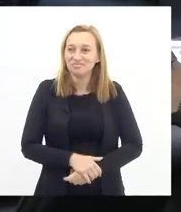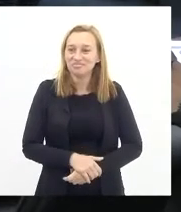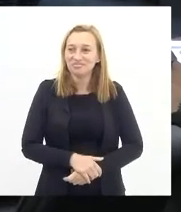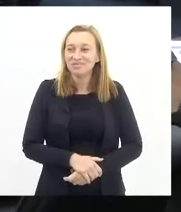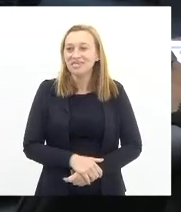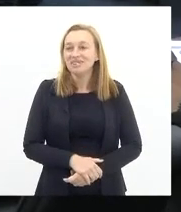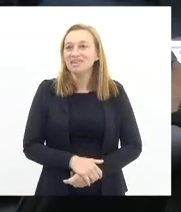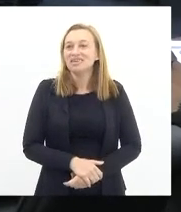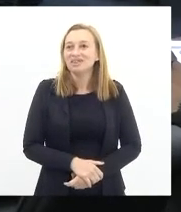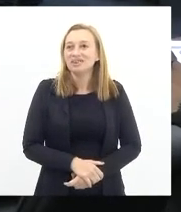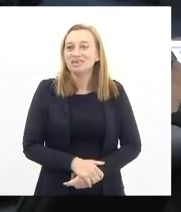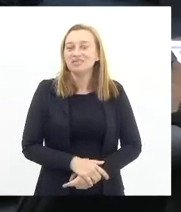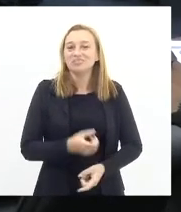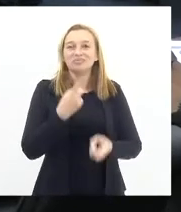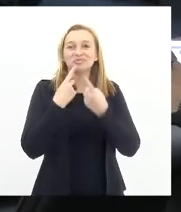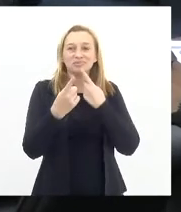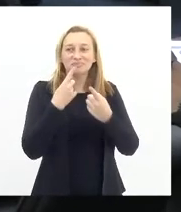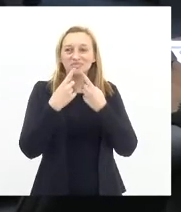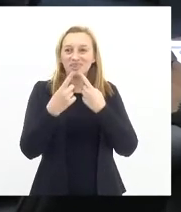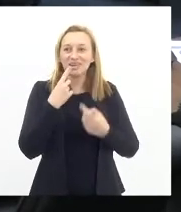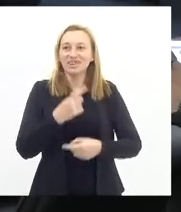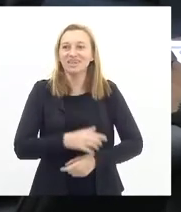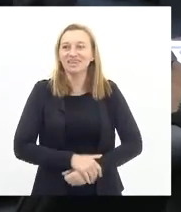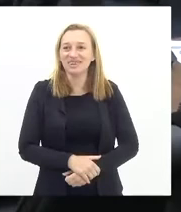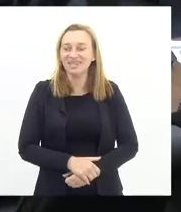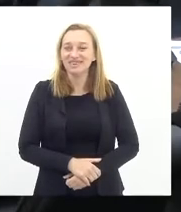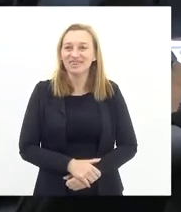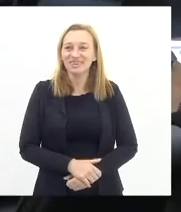para discutir senhor presidente